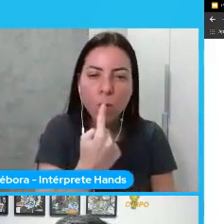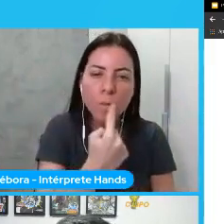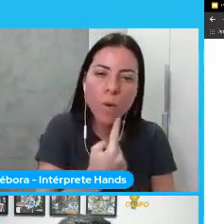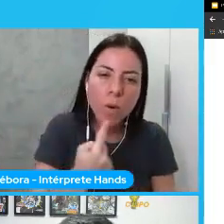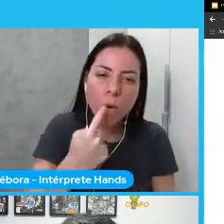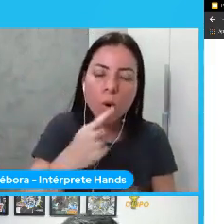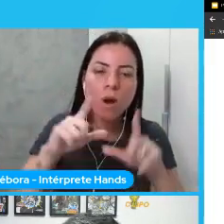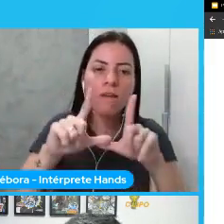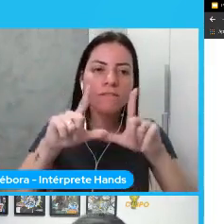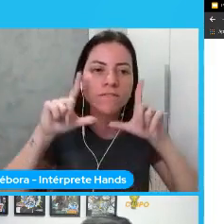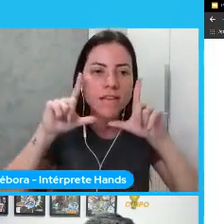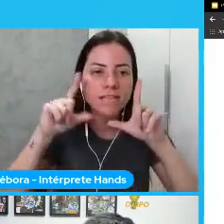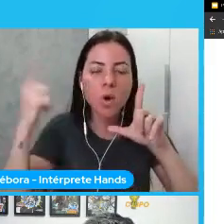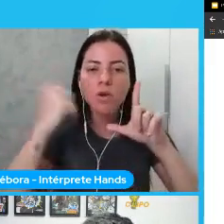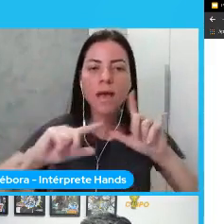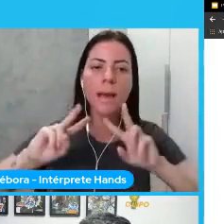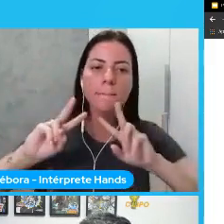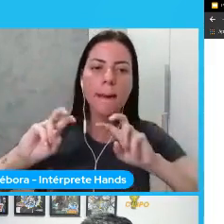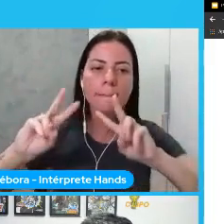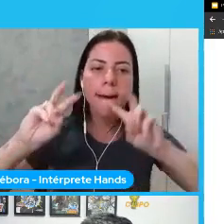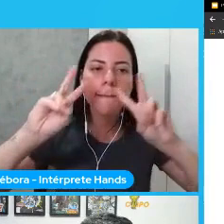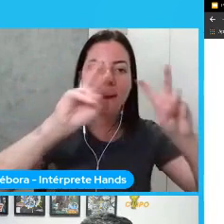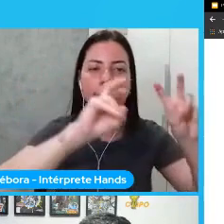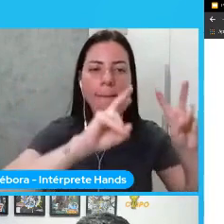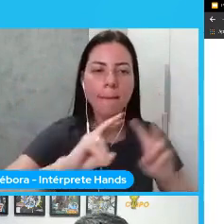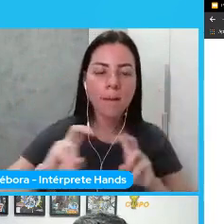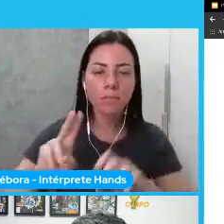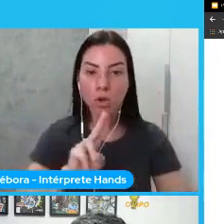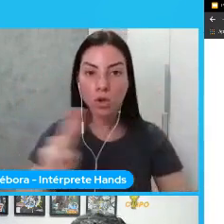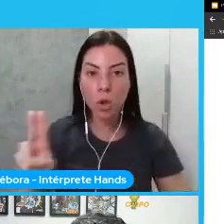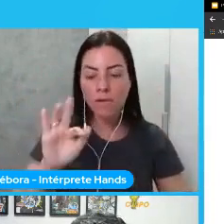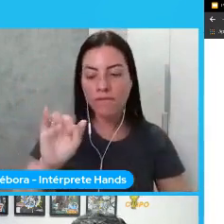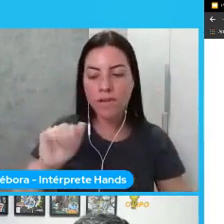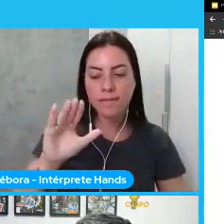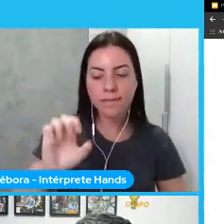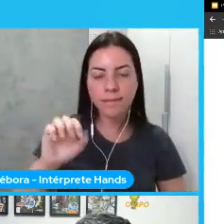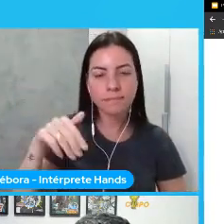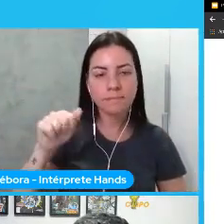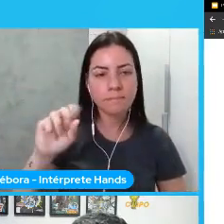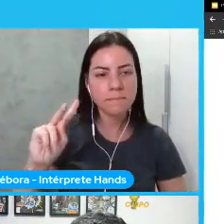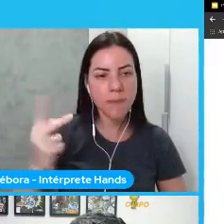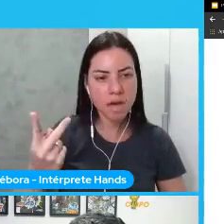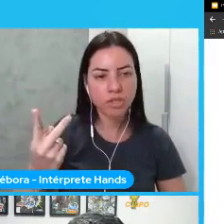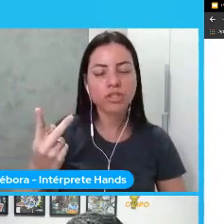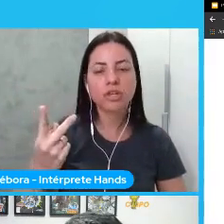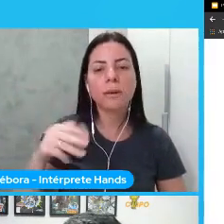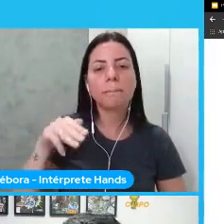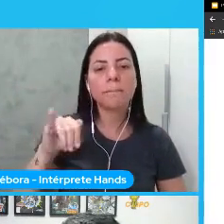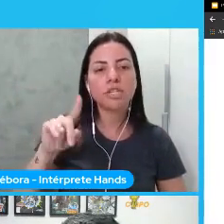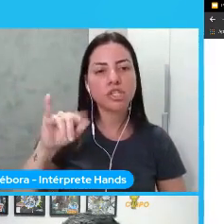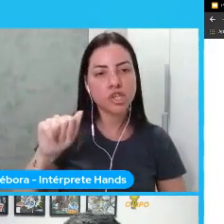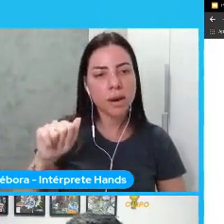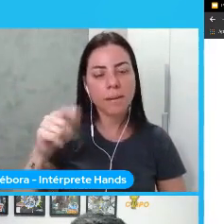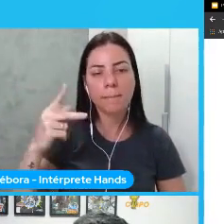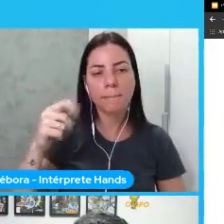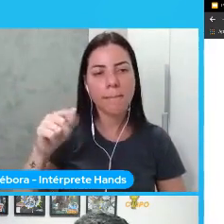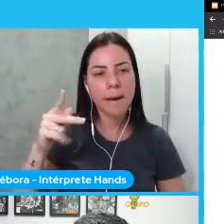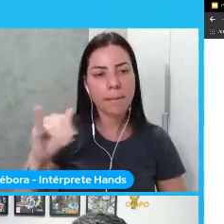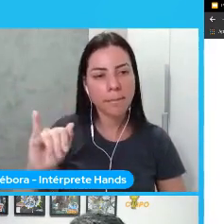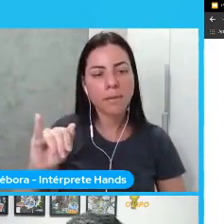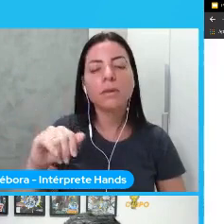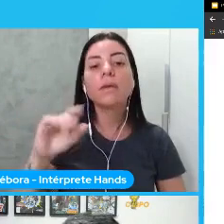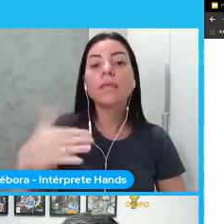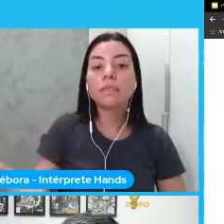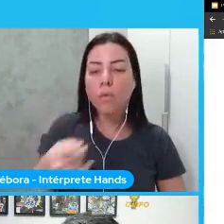face detector lá né uma ferramenta chamada face mesh do media pipe eu faço o recorte desse rosto e faço a análise né então